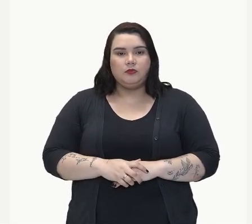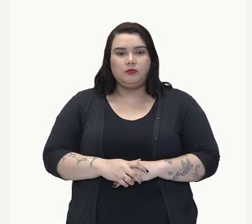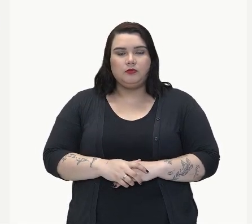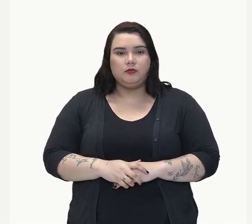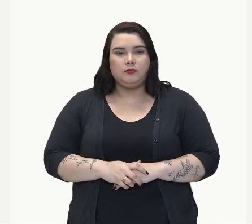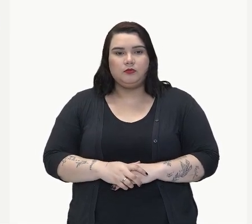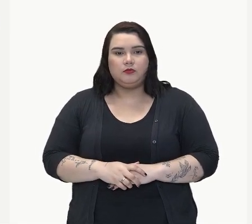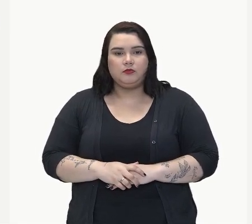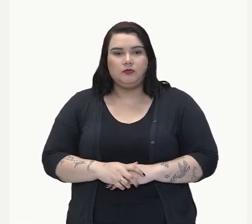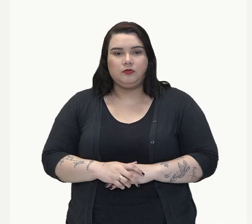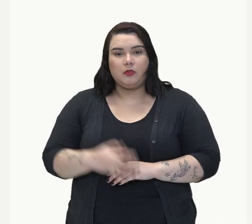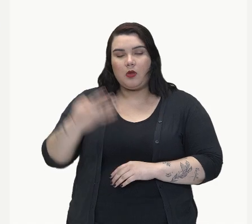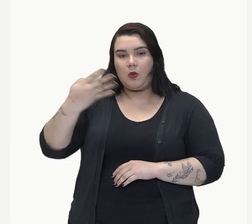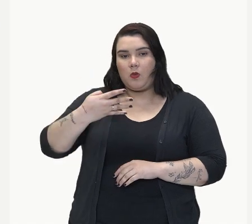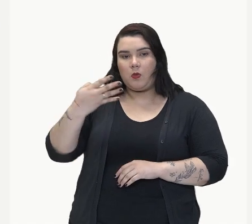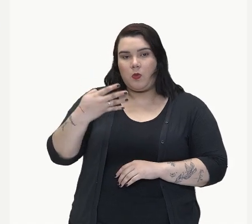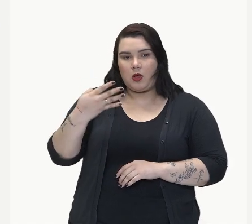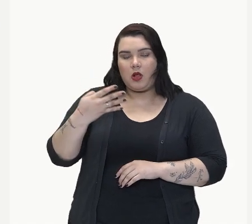A quarta.